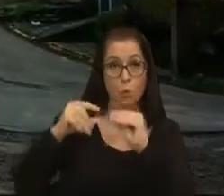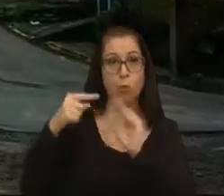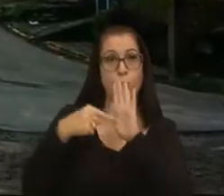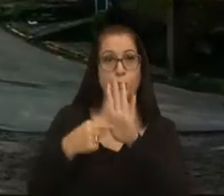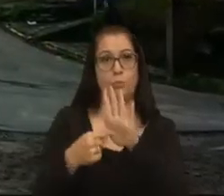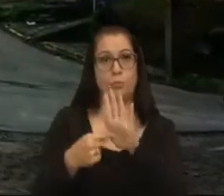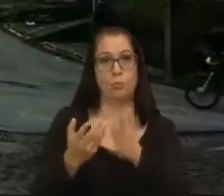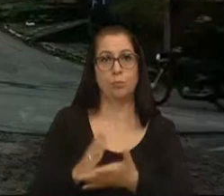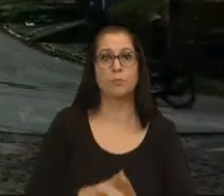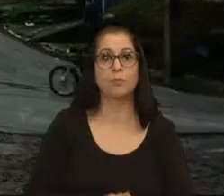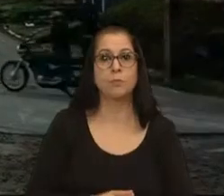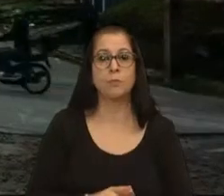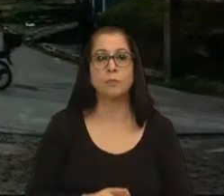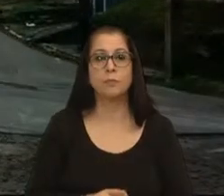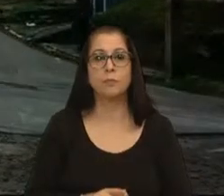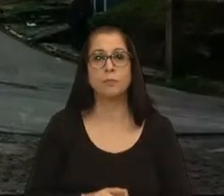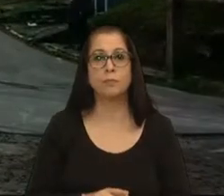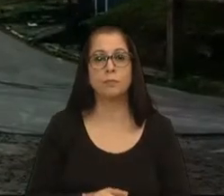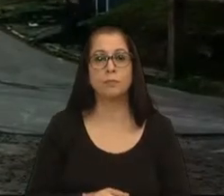Podemos assim,